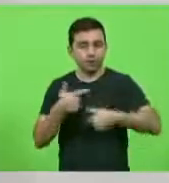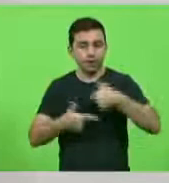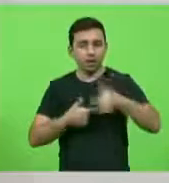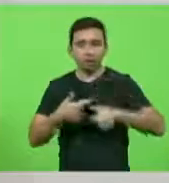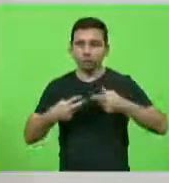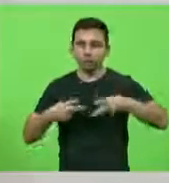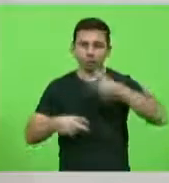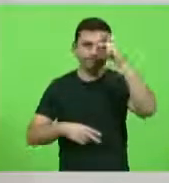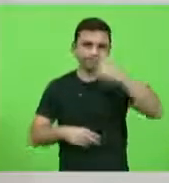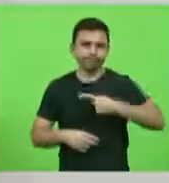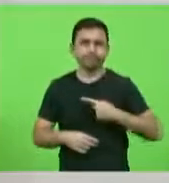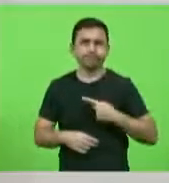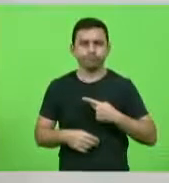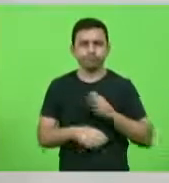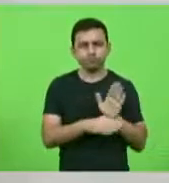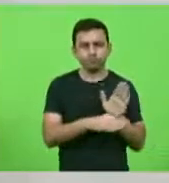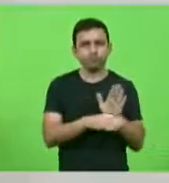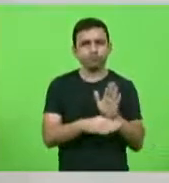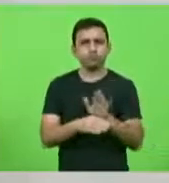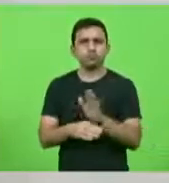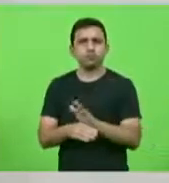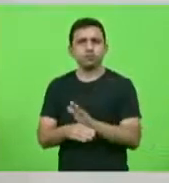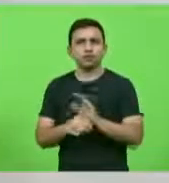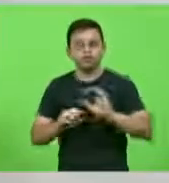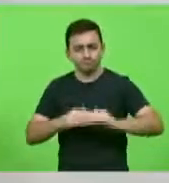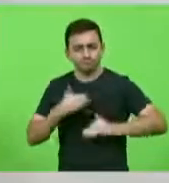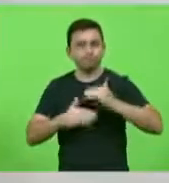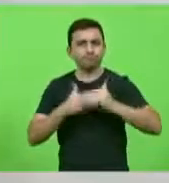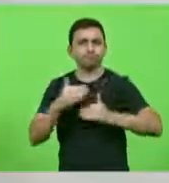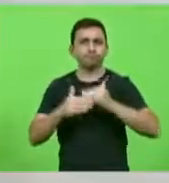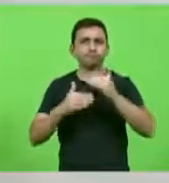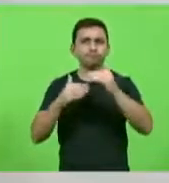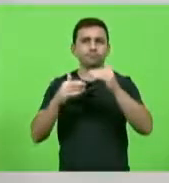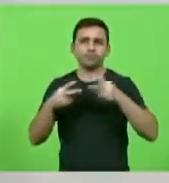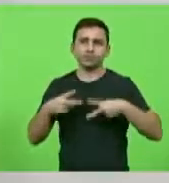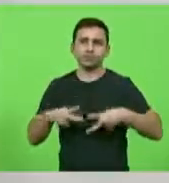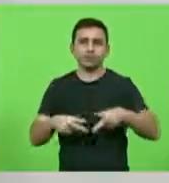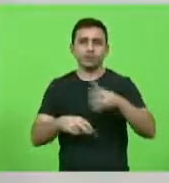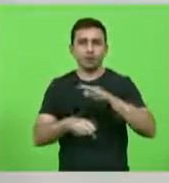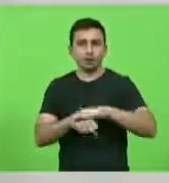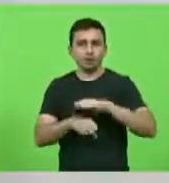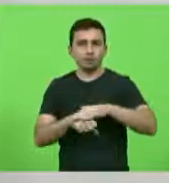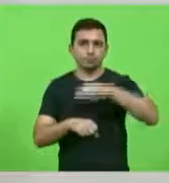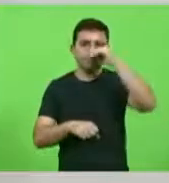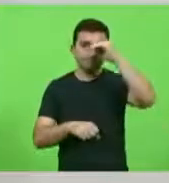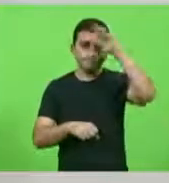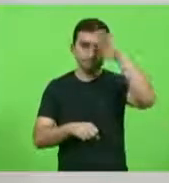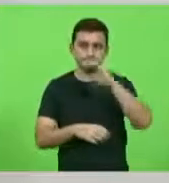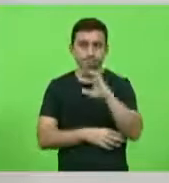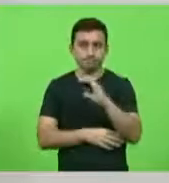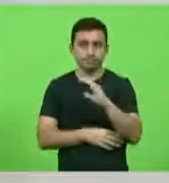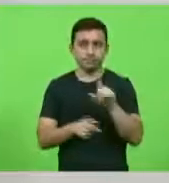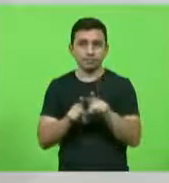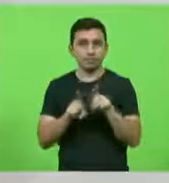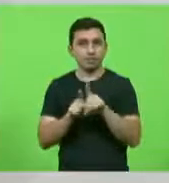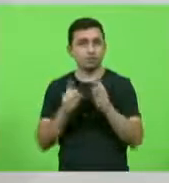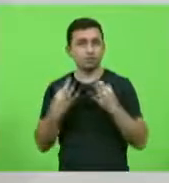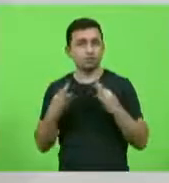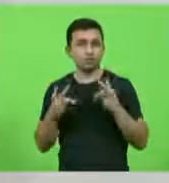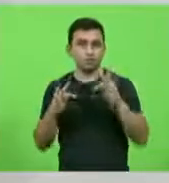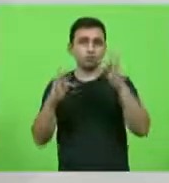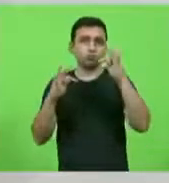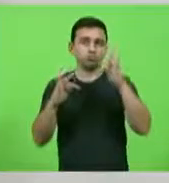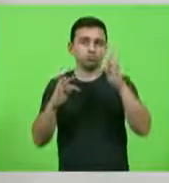autonomia e promover o seu desenvolvimento através do conhecimento científico e tecnológico.